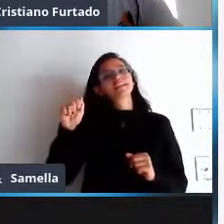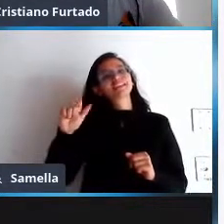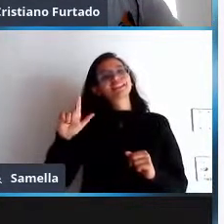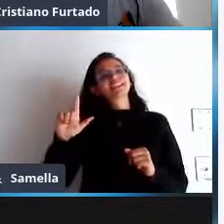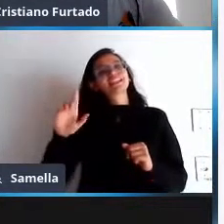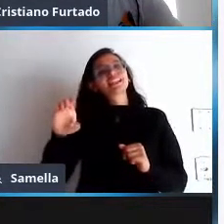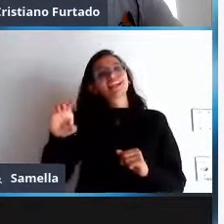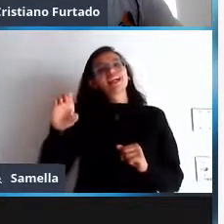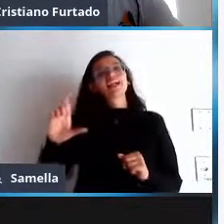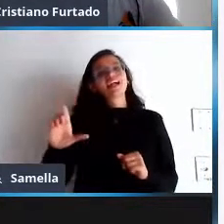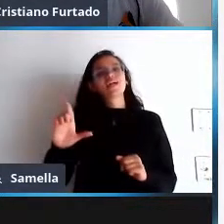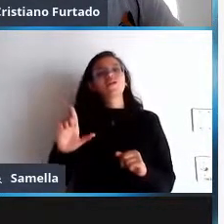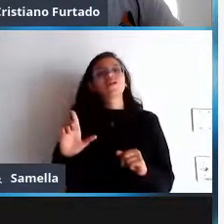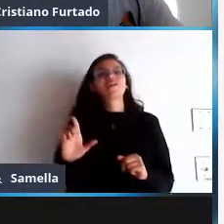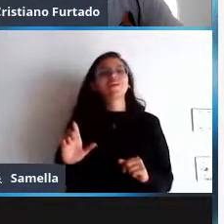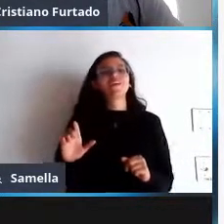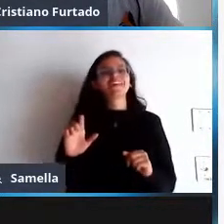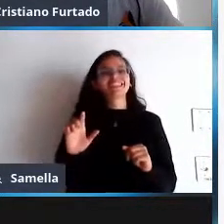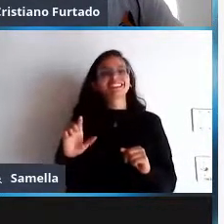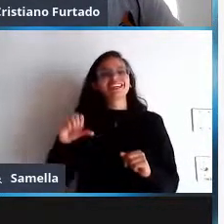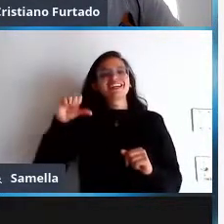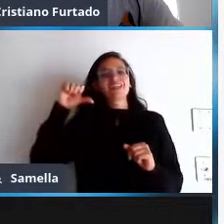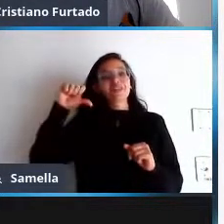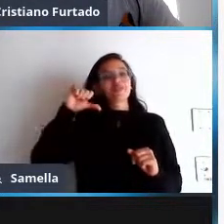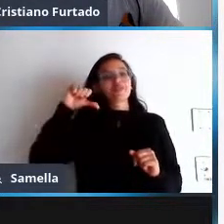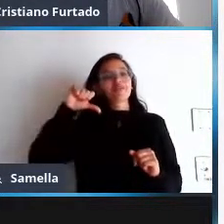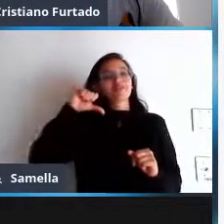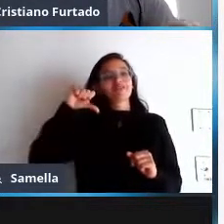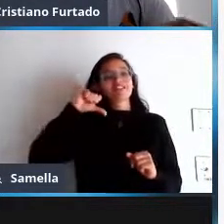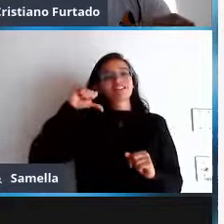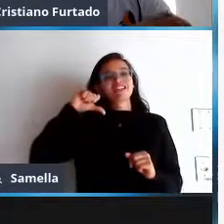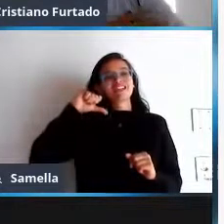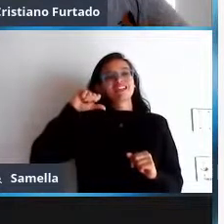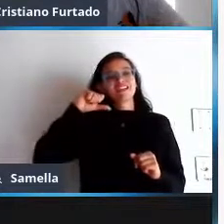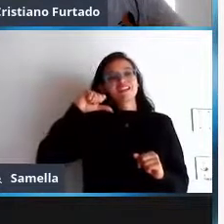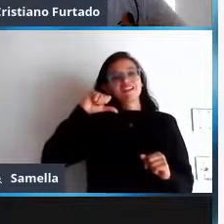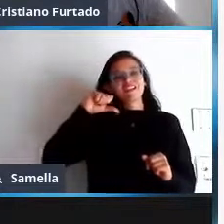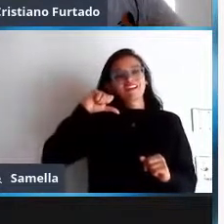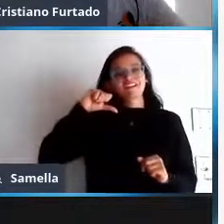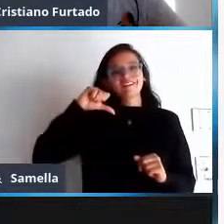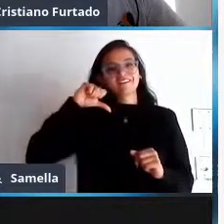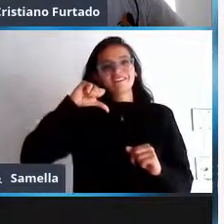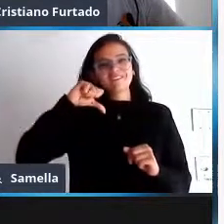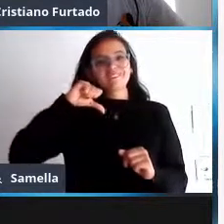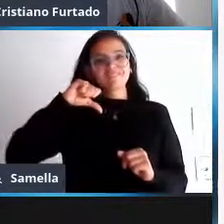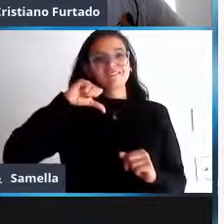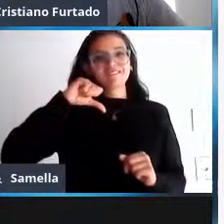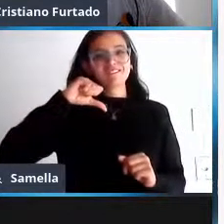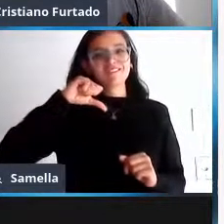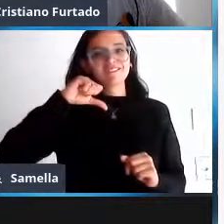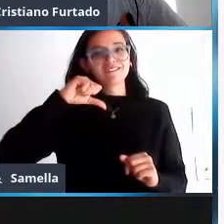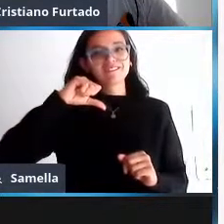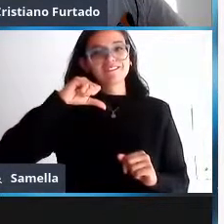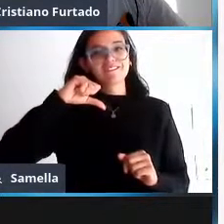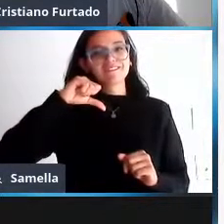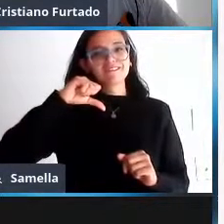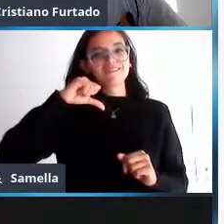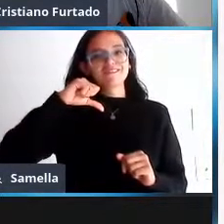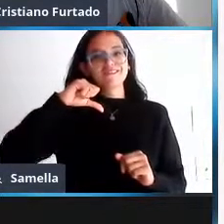Bobed 9 ele não respondeu ainda respondeu sim tá aqui cadê? é nóis eu quero é